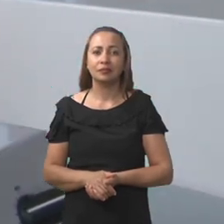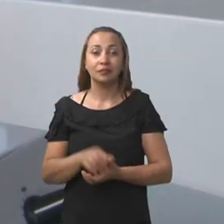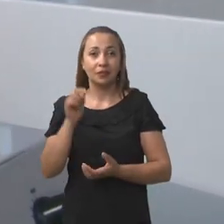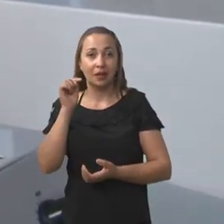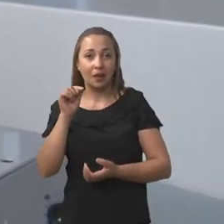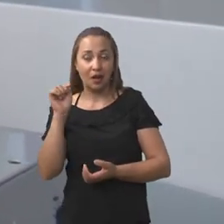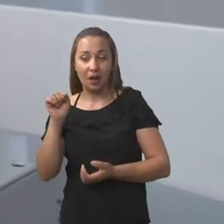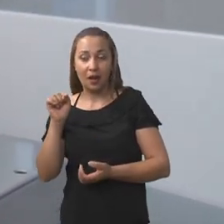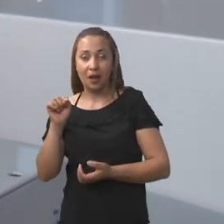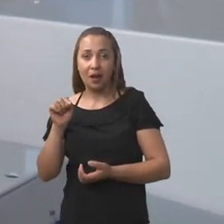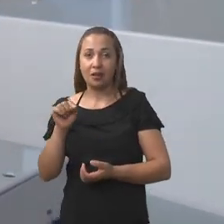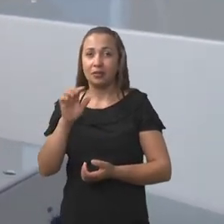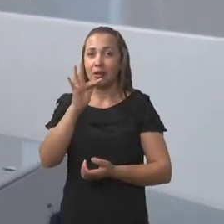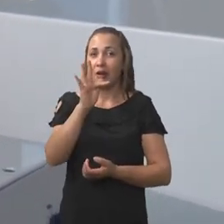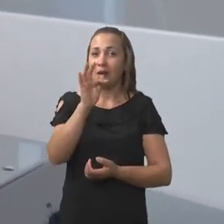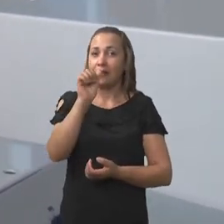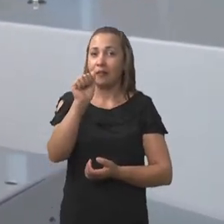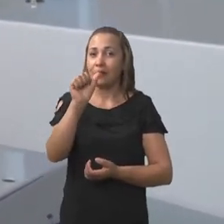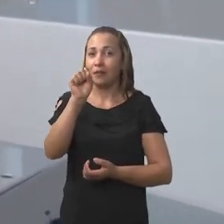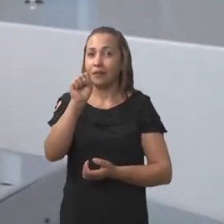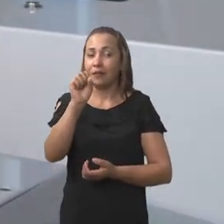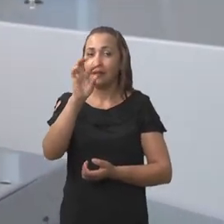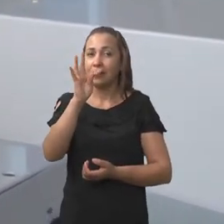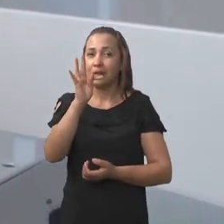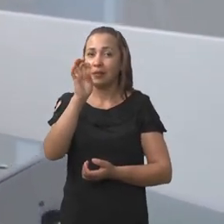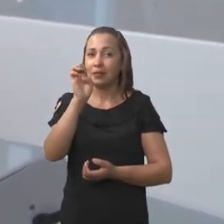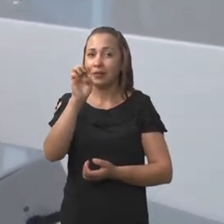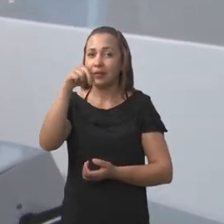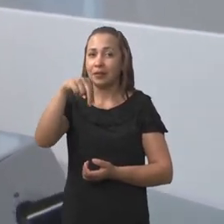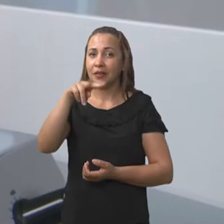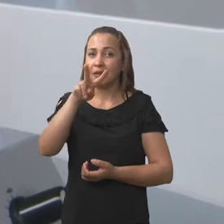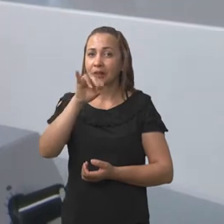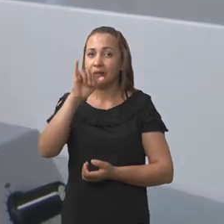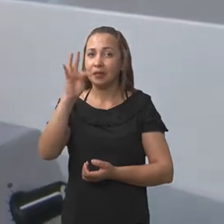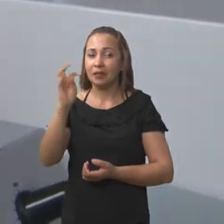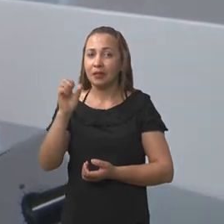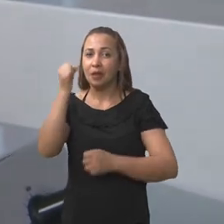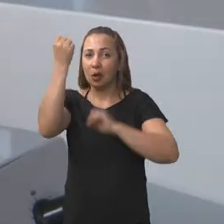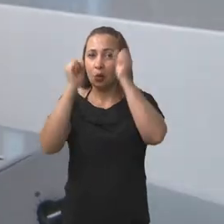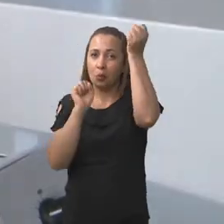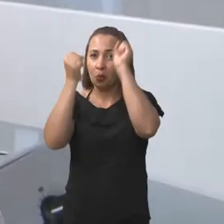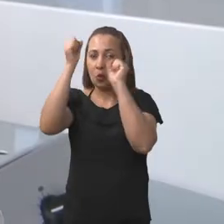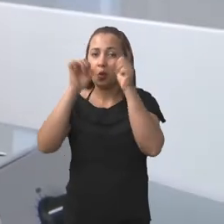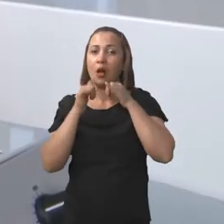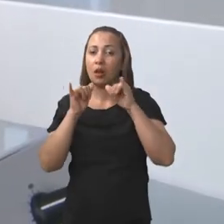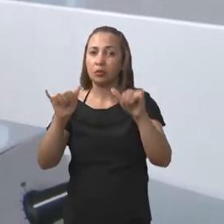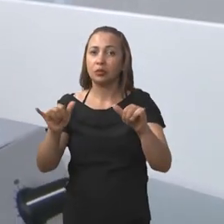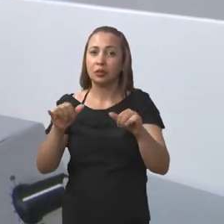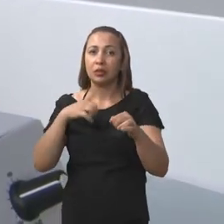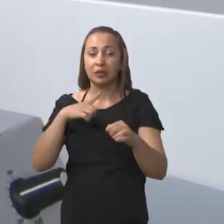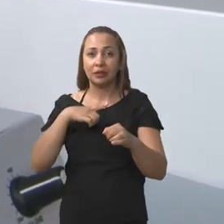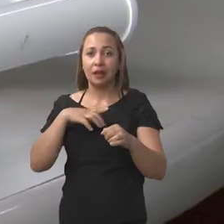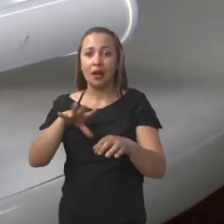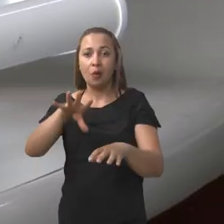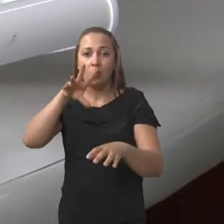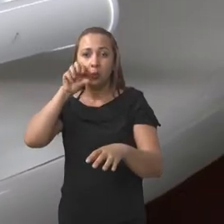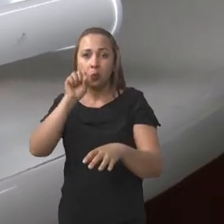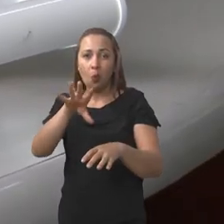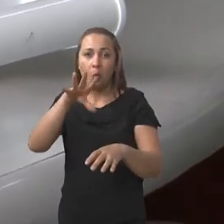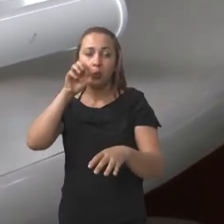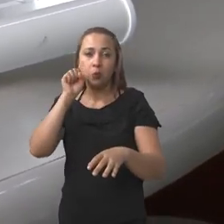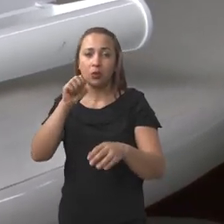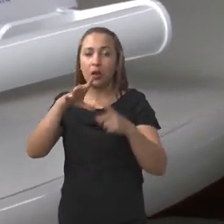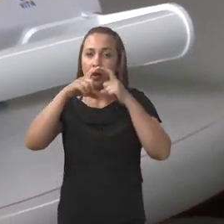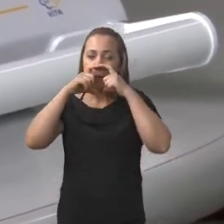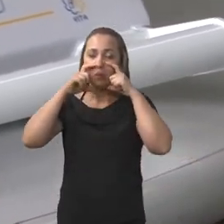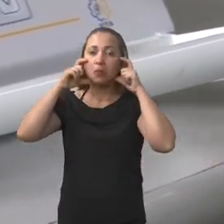Esse é o Fasten Vita, um reanimador eletrônico constituído por uma bomba de ar e uma máscara que